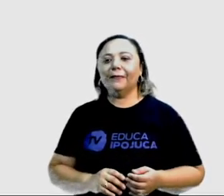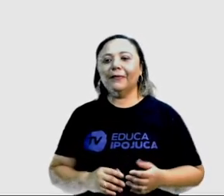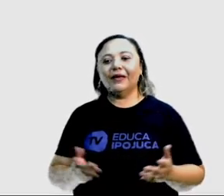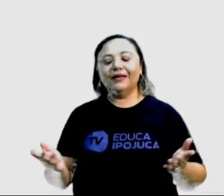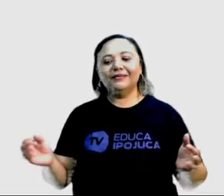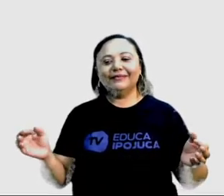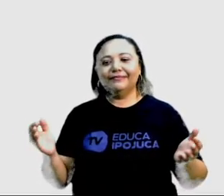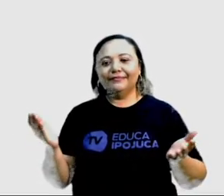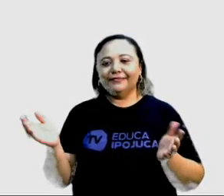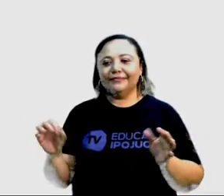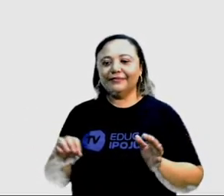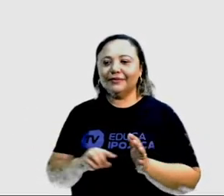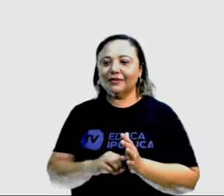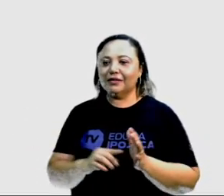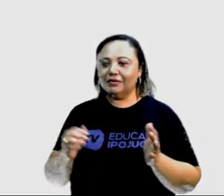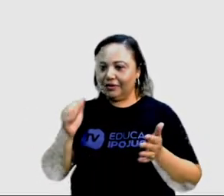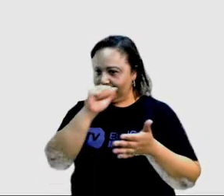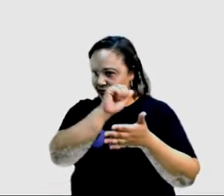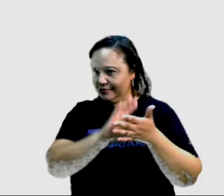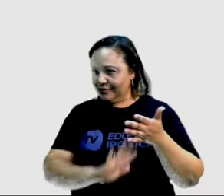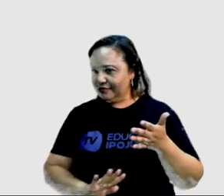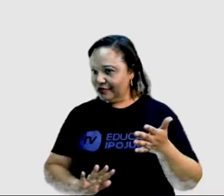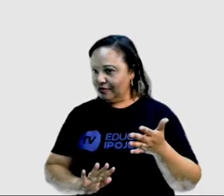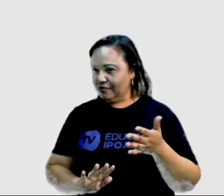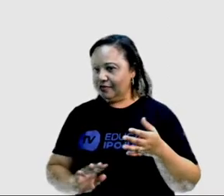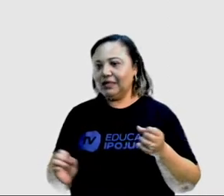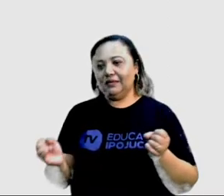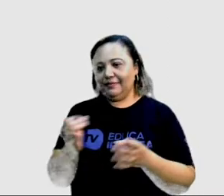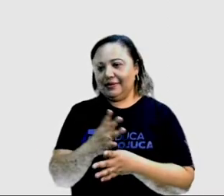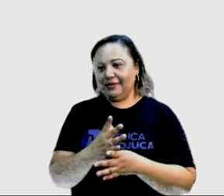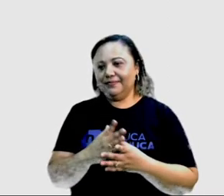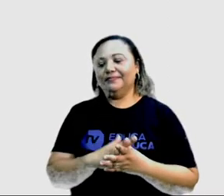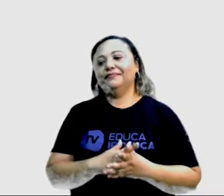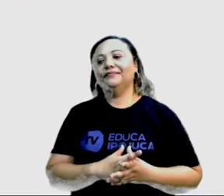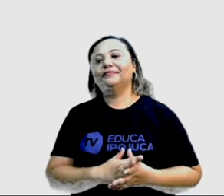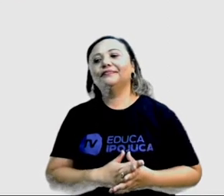E aí, chegamos à hora do nosso desafio para vocês não esquecerem da gente.